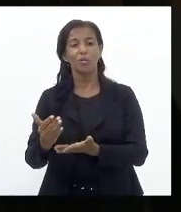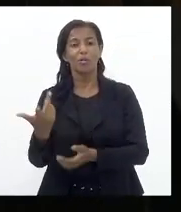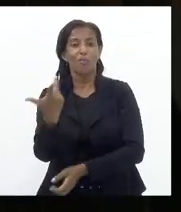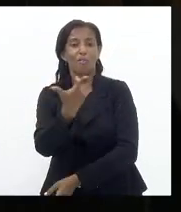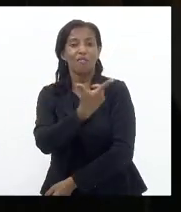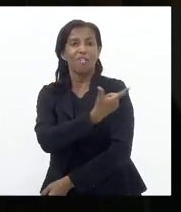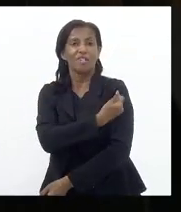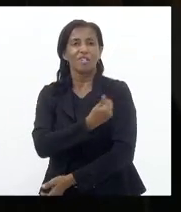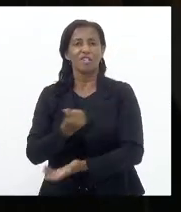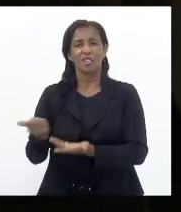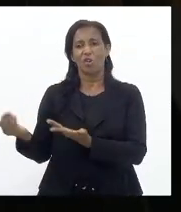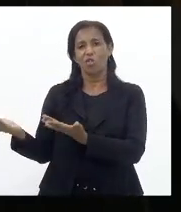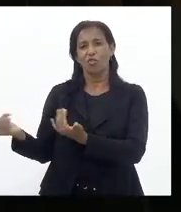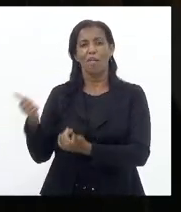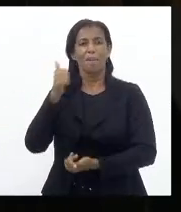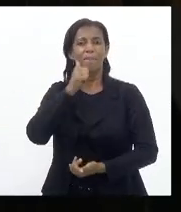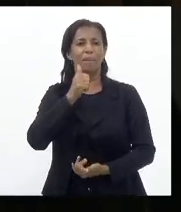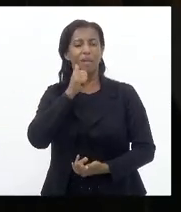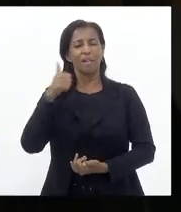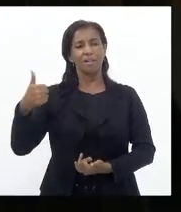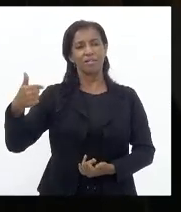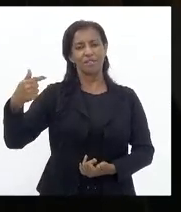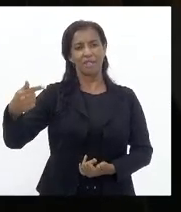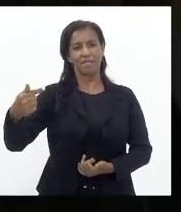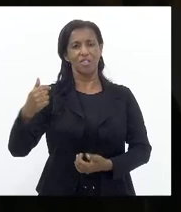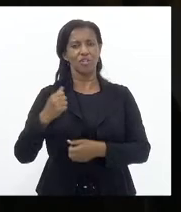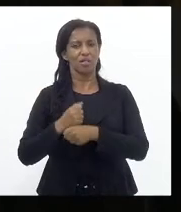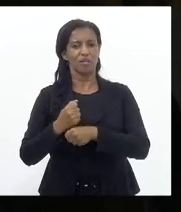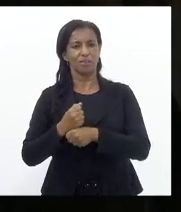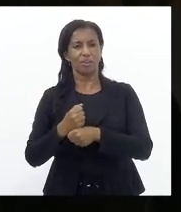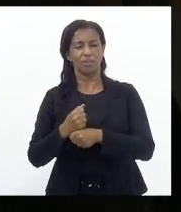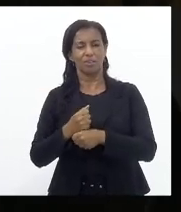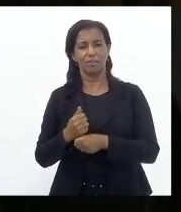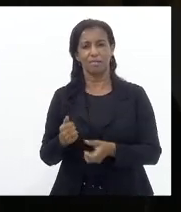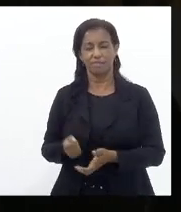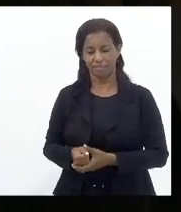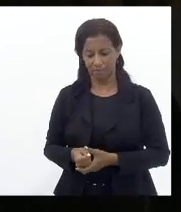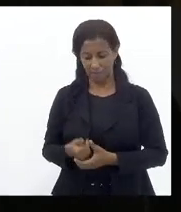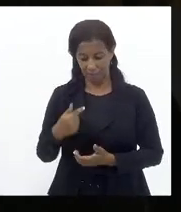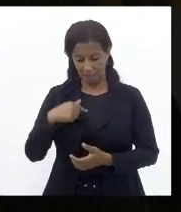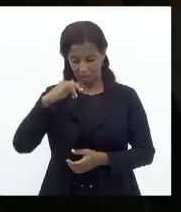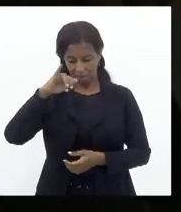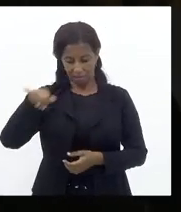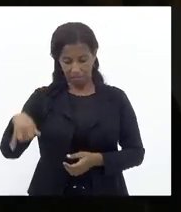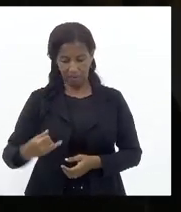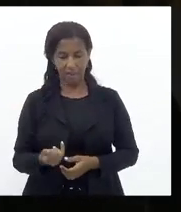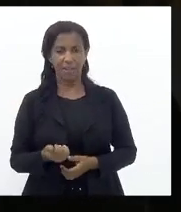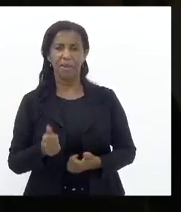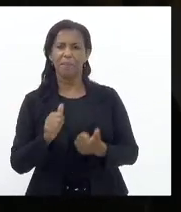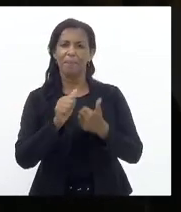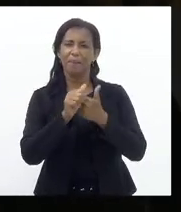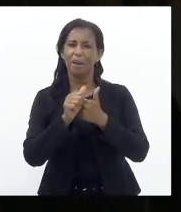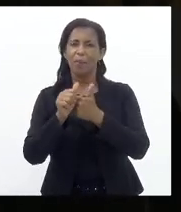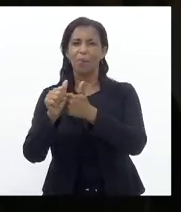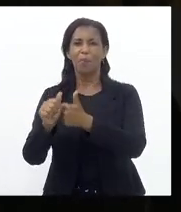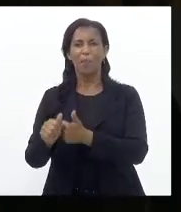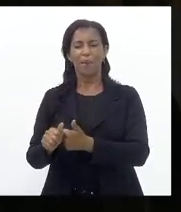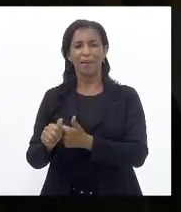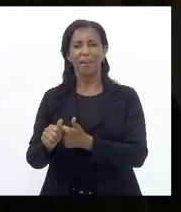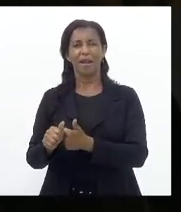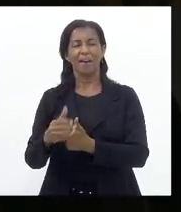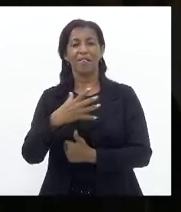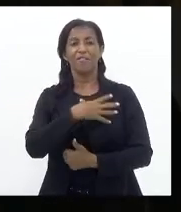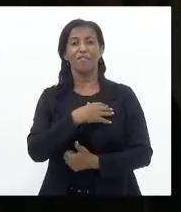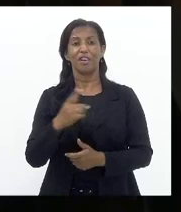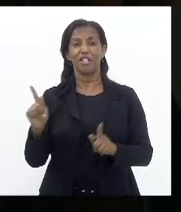17 anos Aqui Na cidade Do Rio de Janeiro E eu aproveitei Para acompanhar As minhas filhas gêmeas